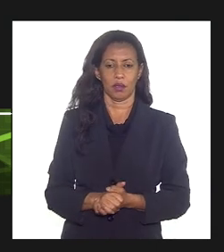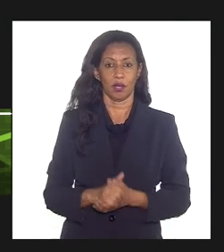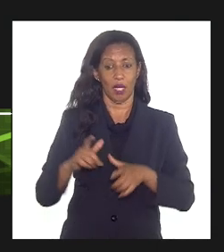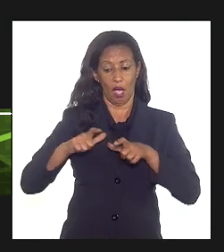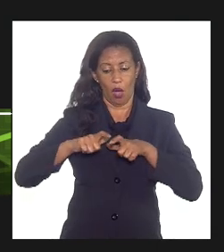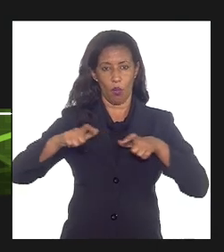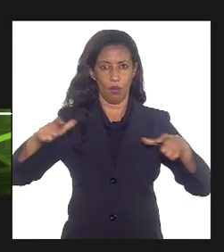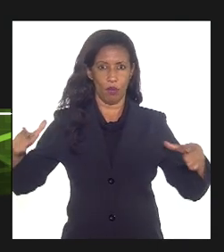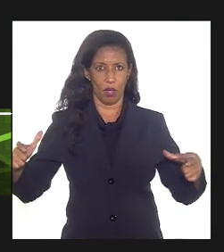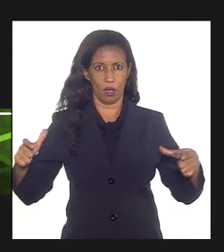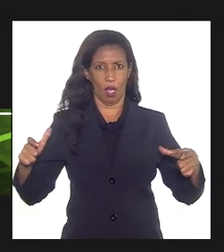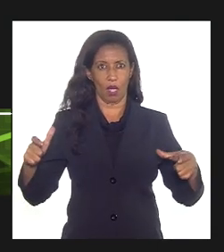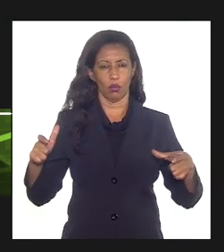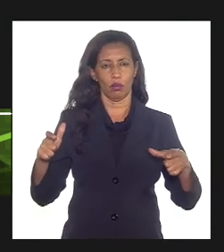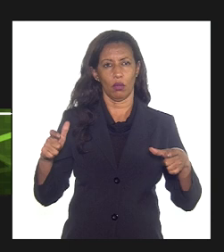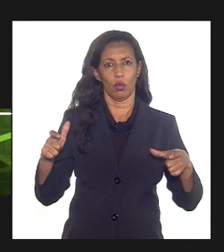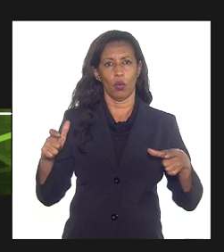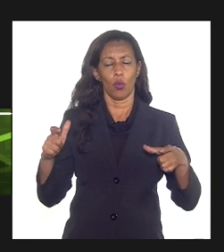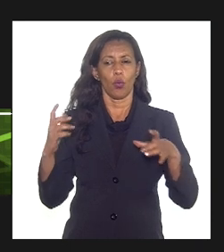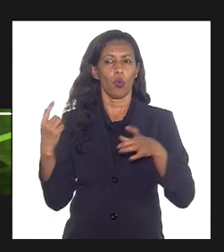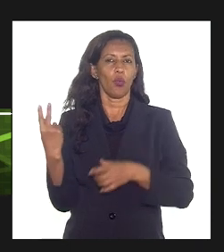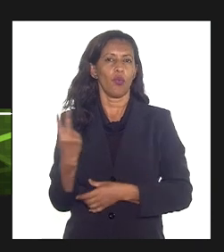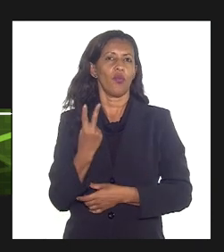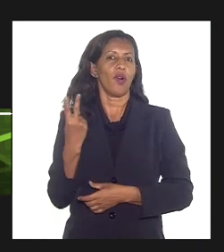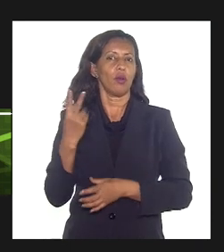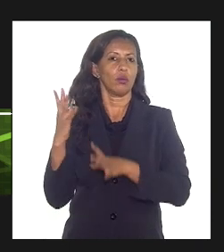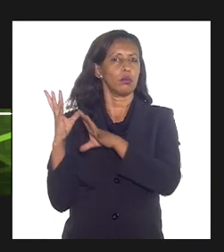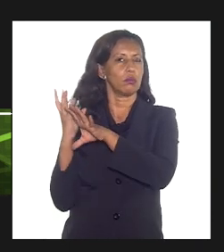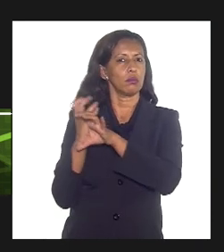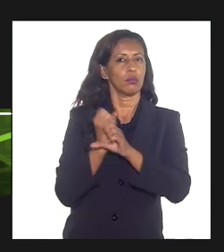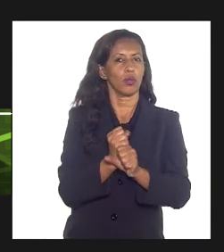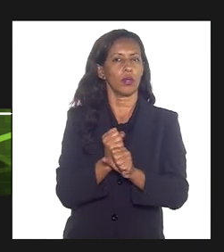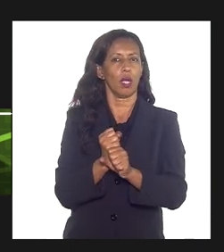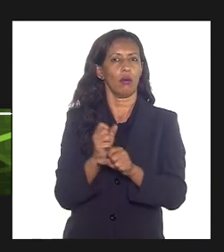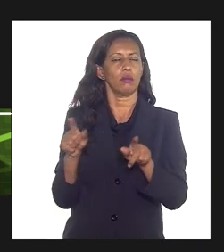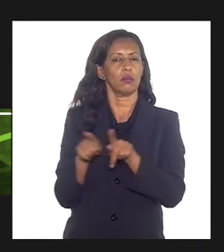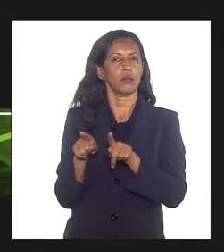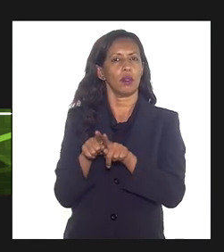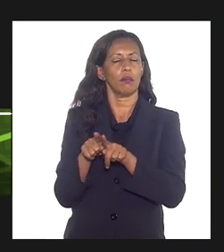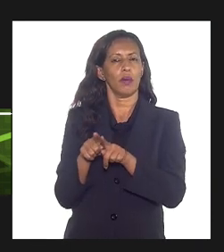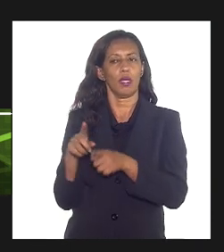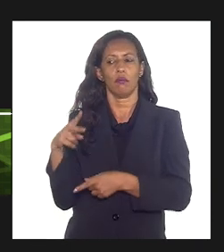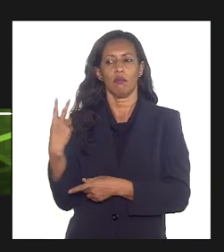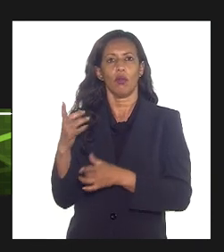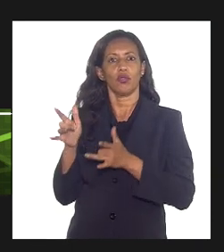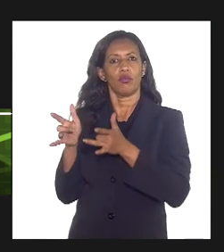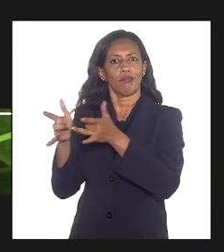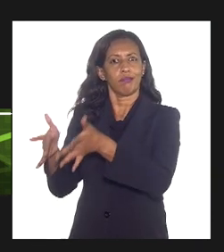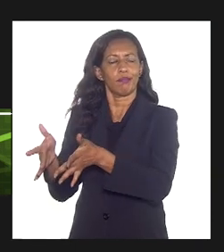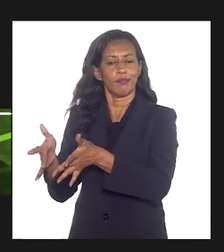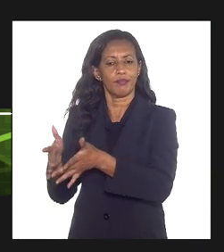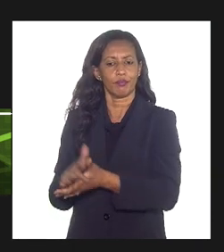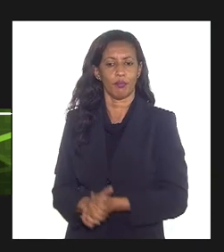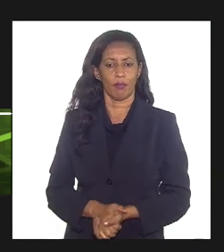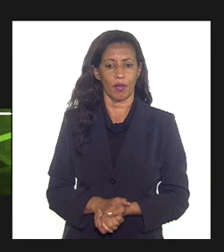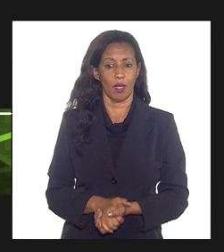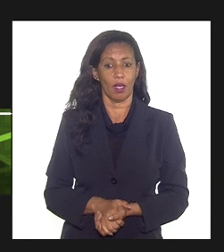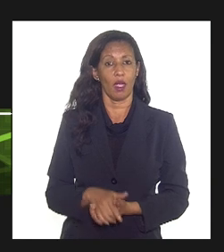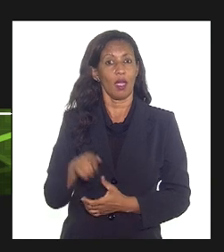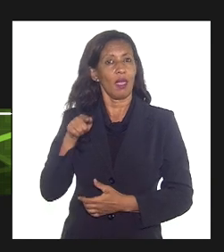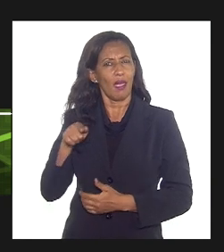ampliou o custo total da provisão de abandono. Então, é basicamente esse o